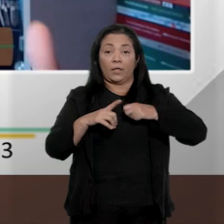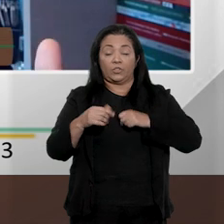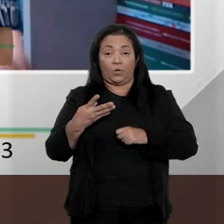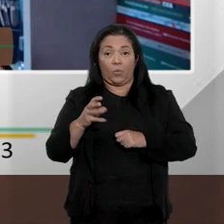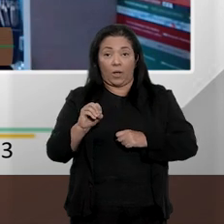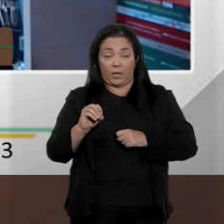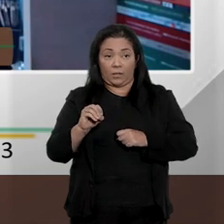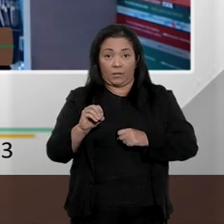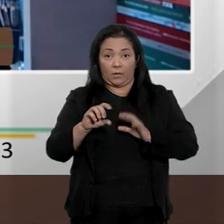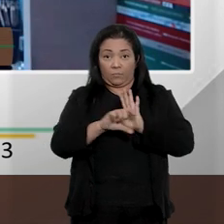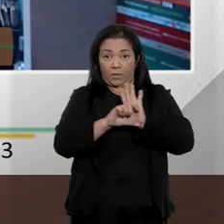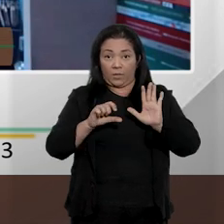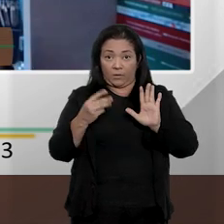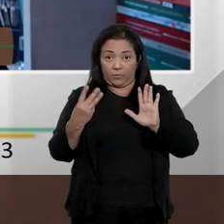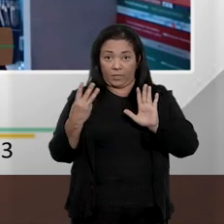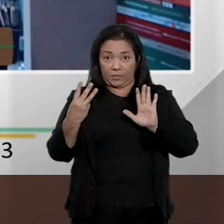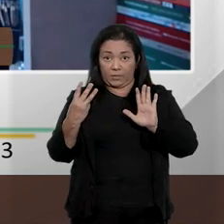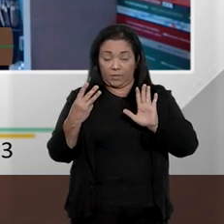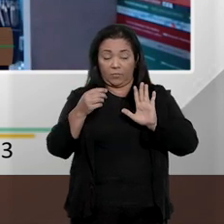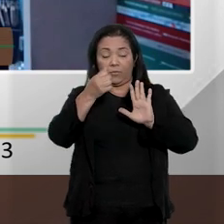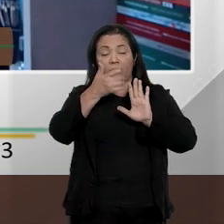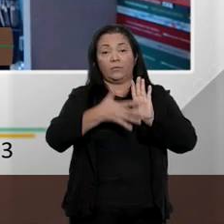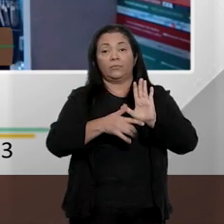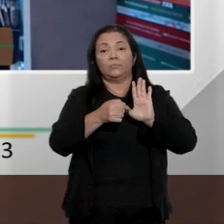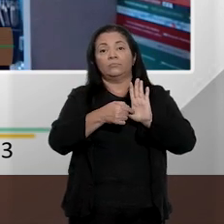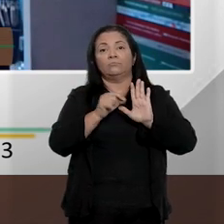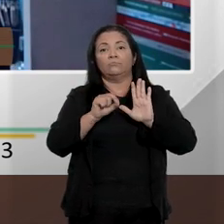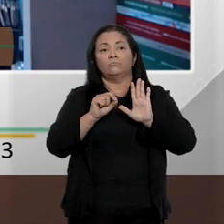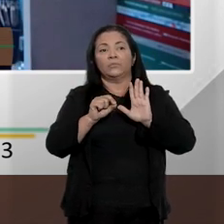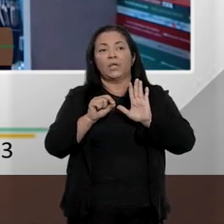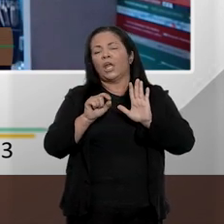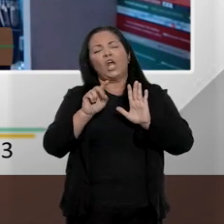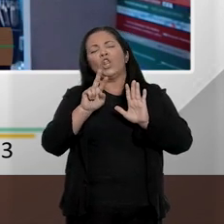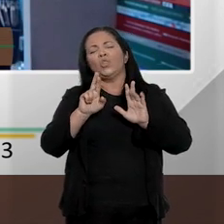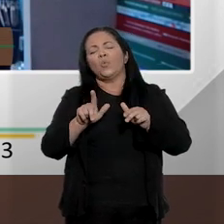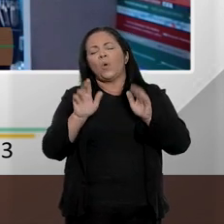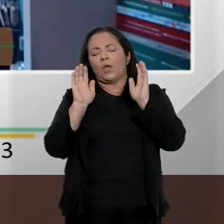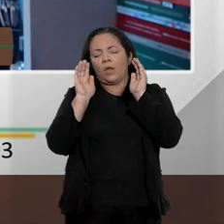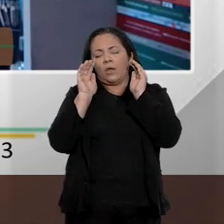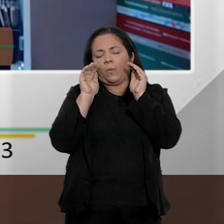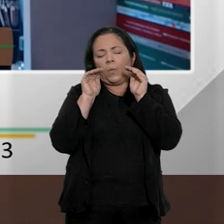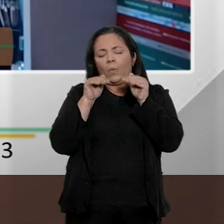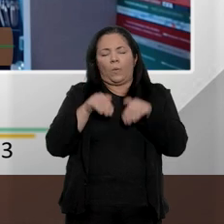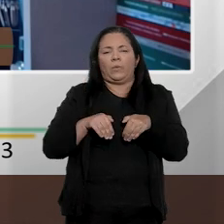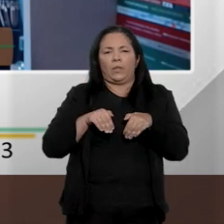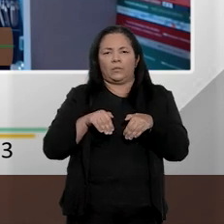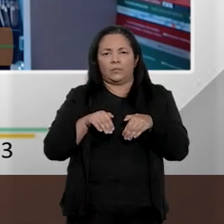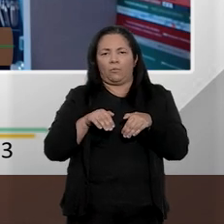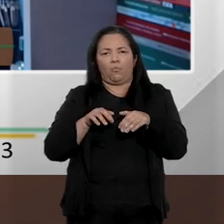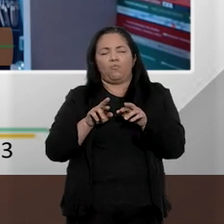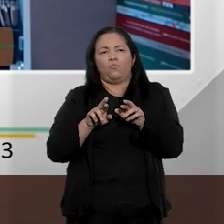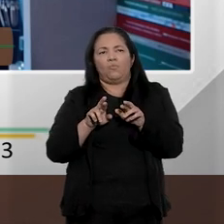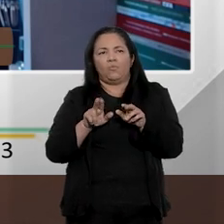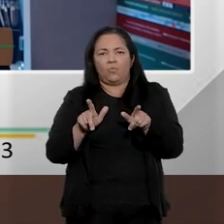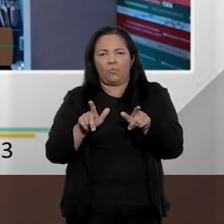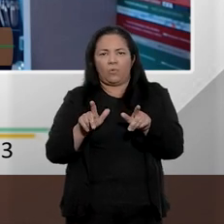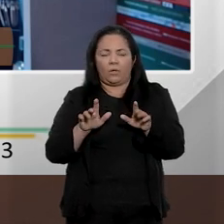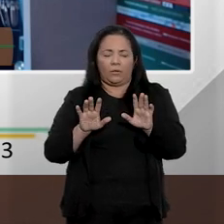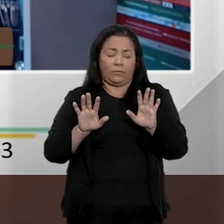que era uma interpretação de que aquilo poderia não ser uma humilhação, de que aquilo não poderia ser uma situação